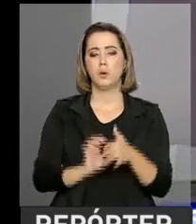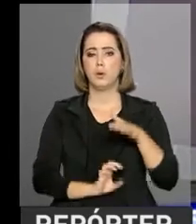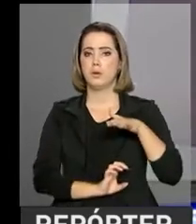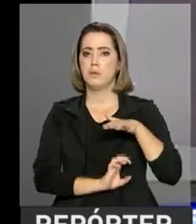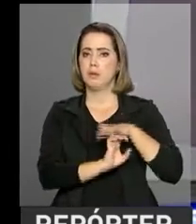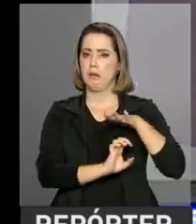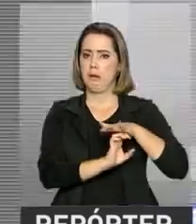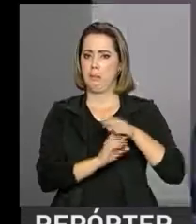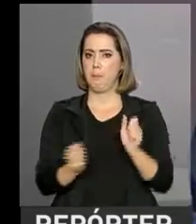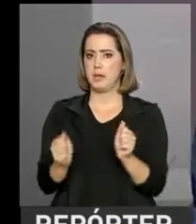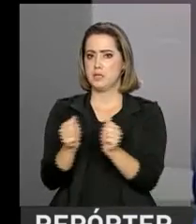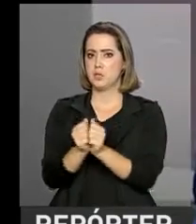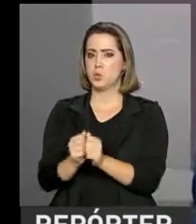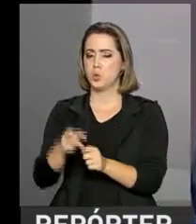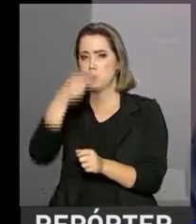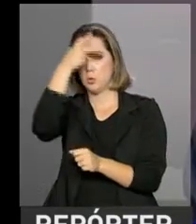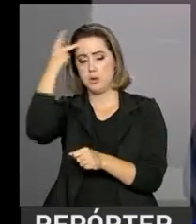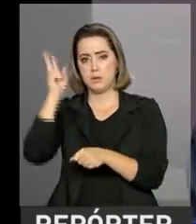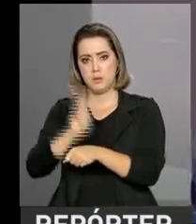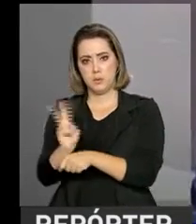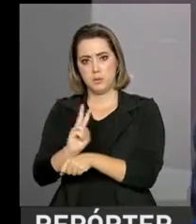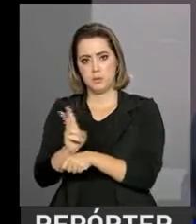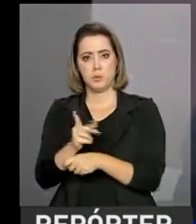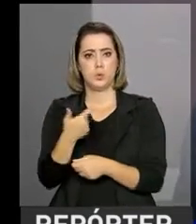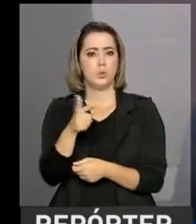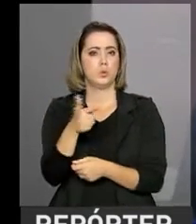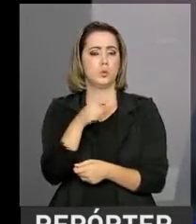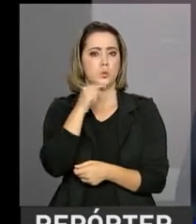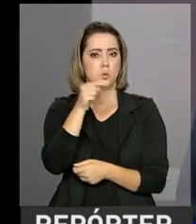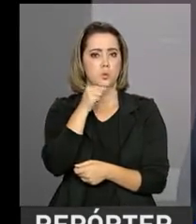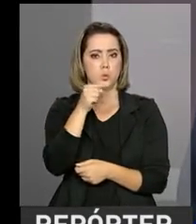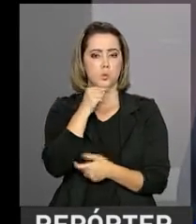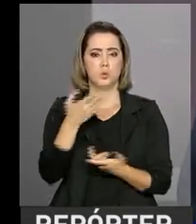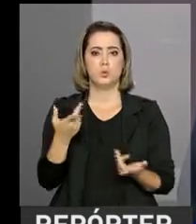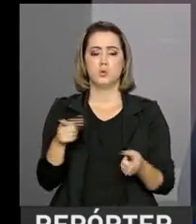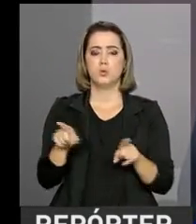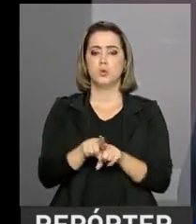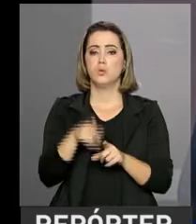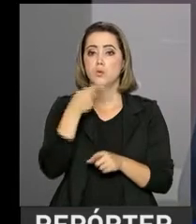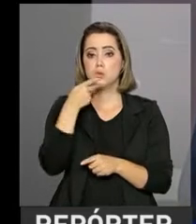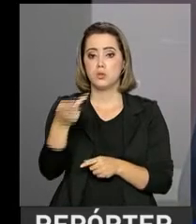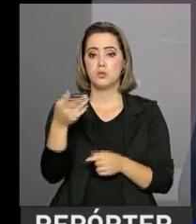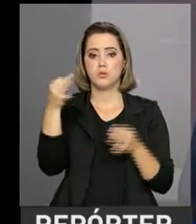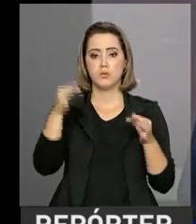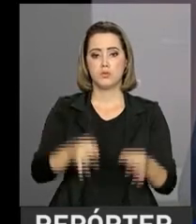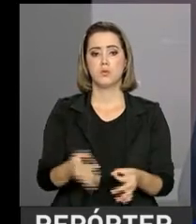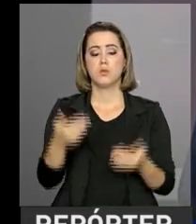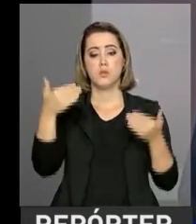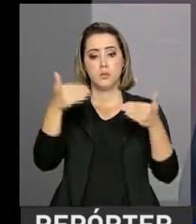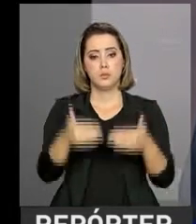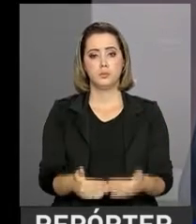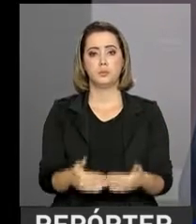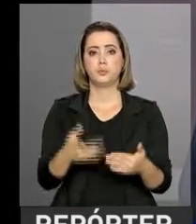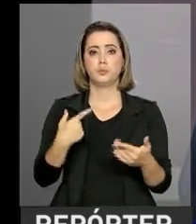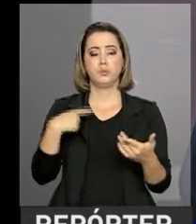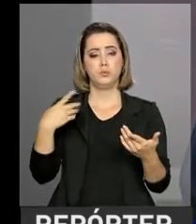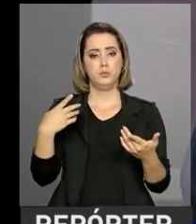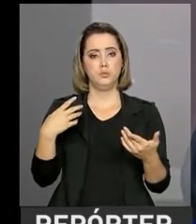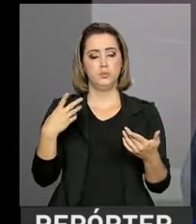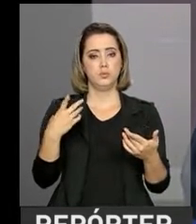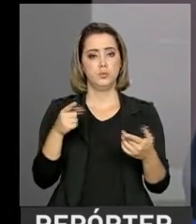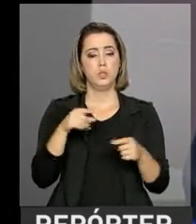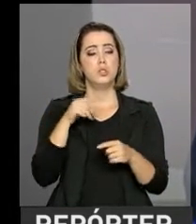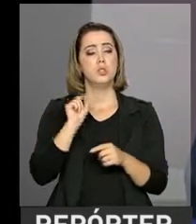fiscais com a empresa. Eu não tenho dúvida nenhuma, mas nenhuma mesmo, de afirmar aqui perante a Comissão de Agricultura e de Assuntos Econômicos,